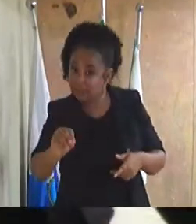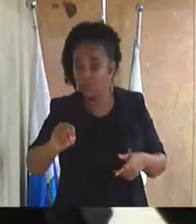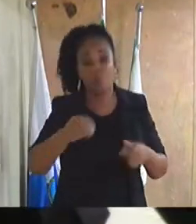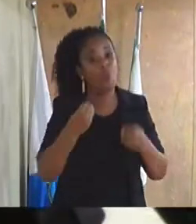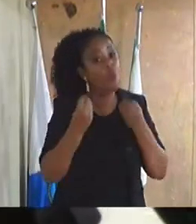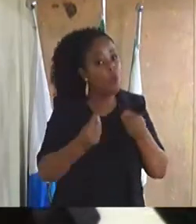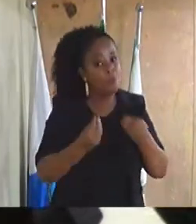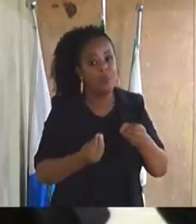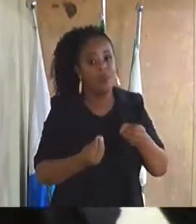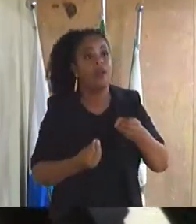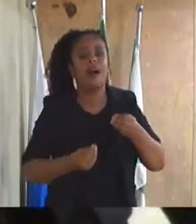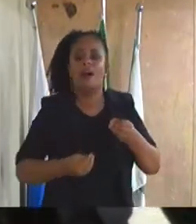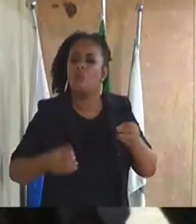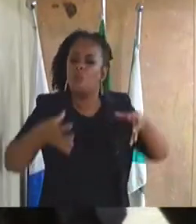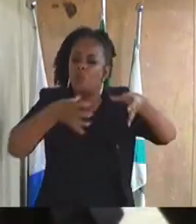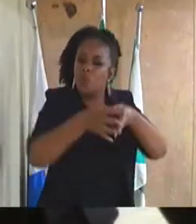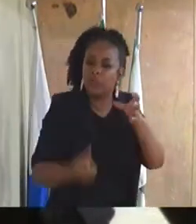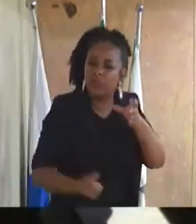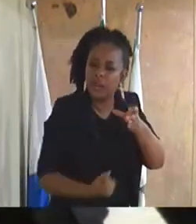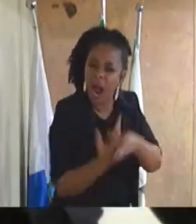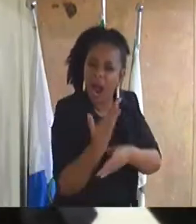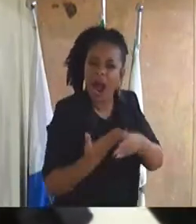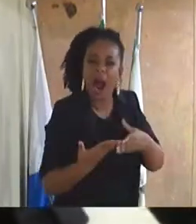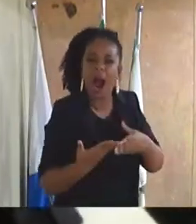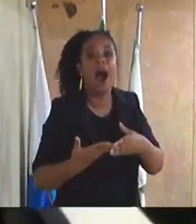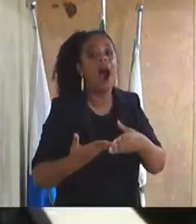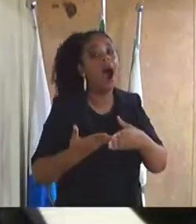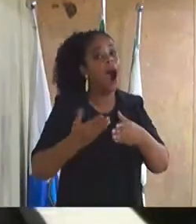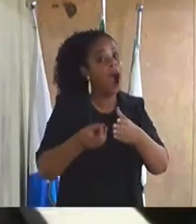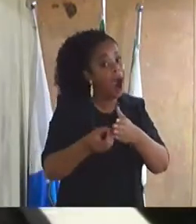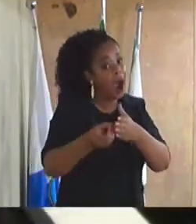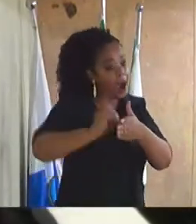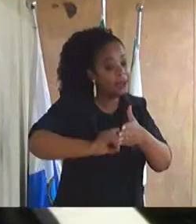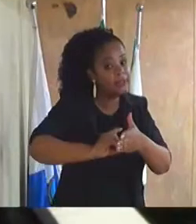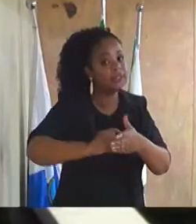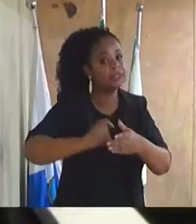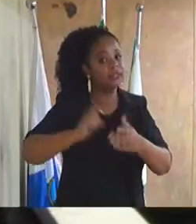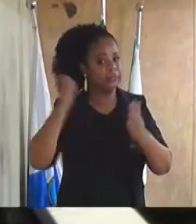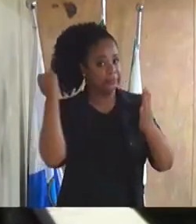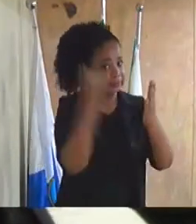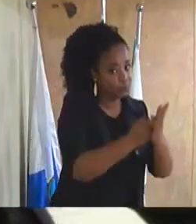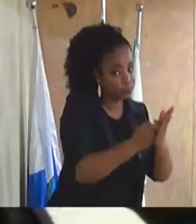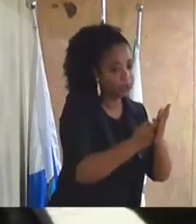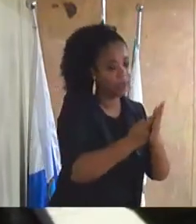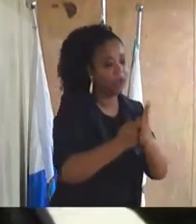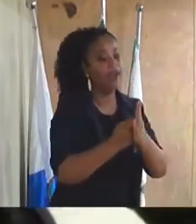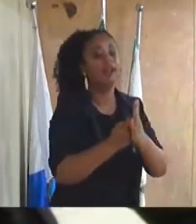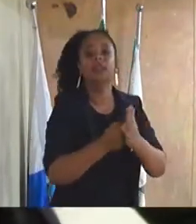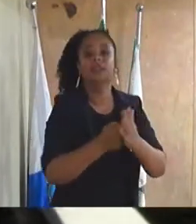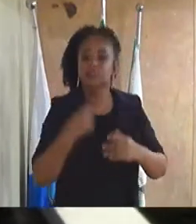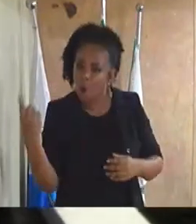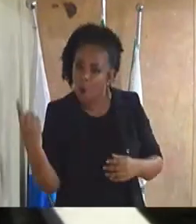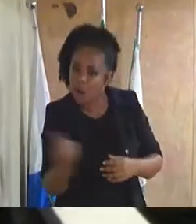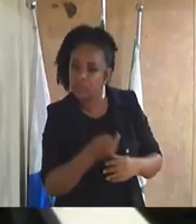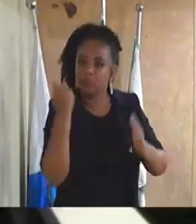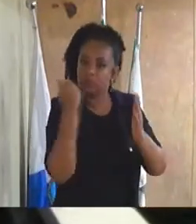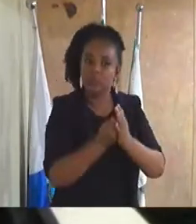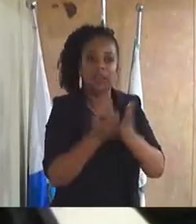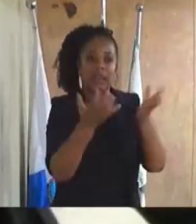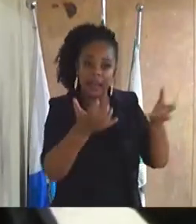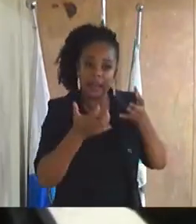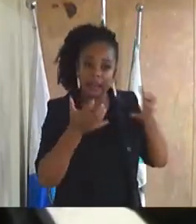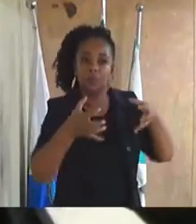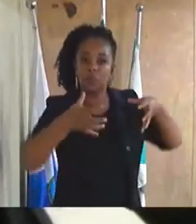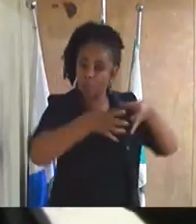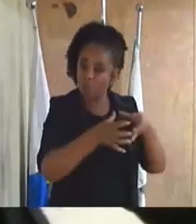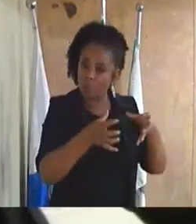comissão foi criada antes mesmo das denúncias e essas denúncias que nós estamos querendo criar essa comissão é para